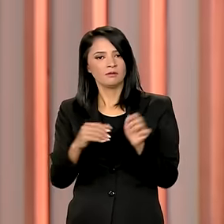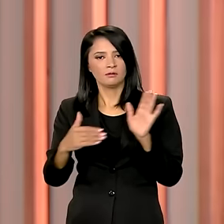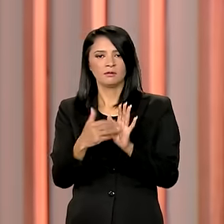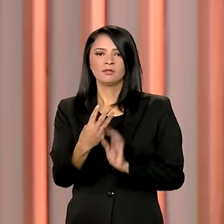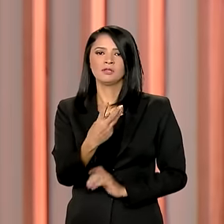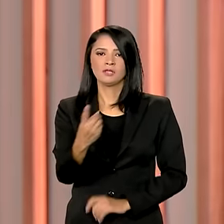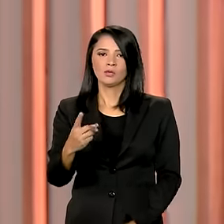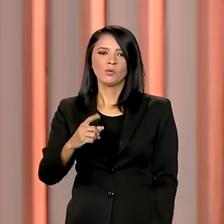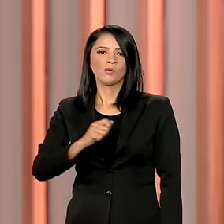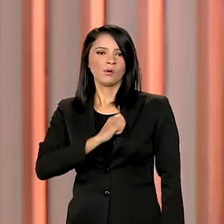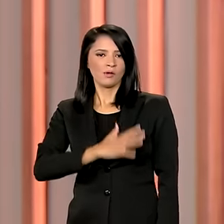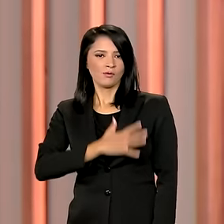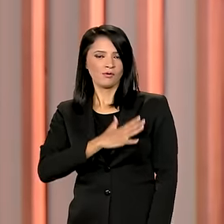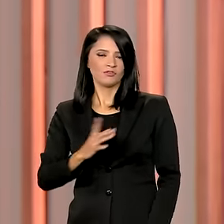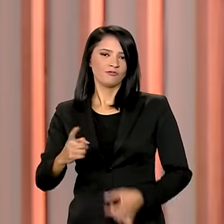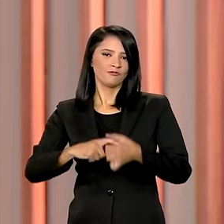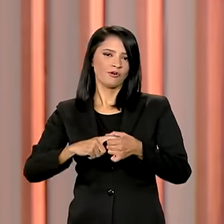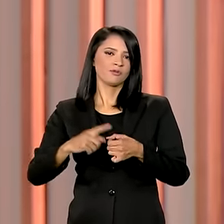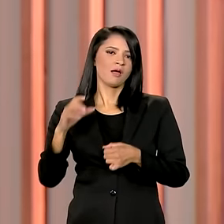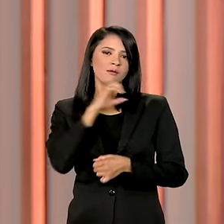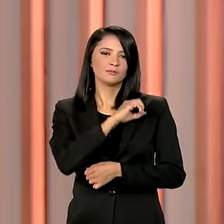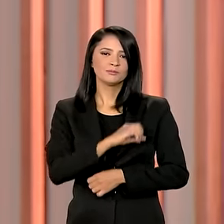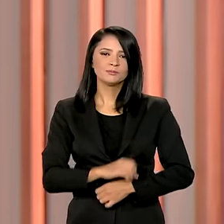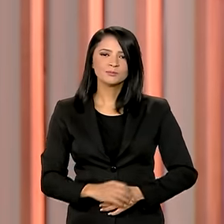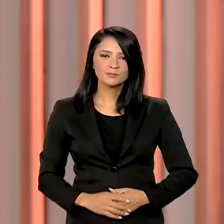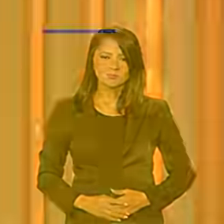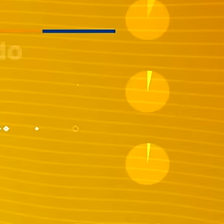31 de agosto. A gente volta em instantes.